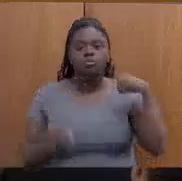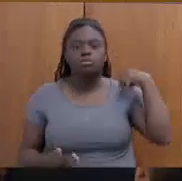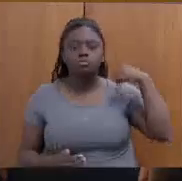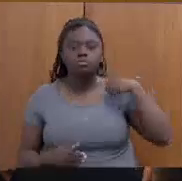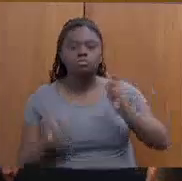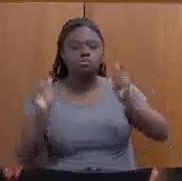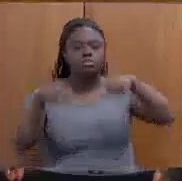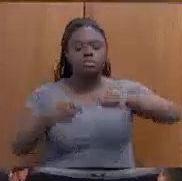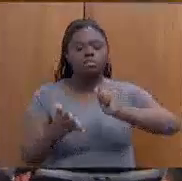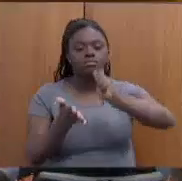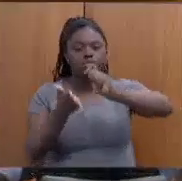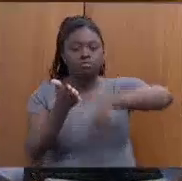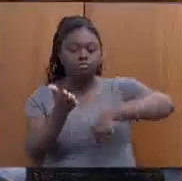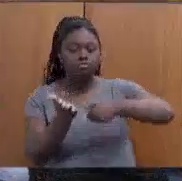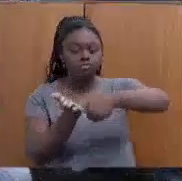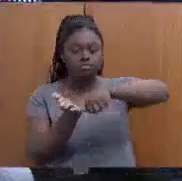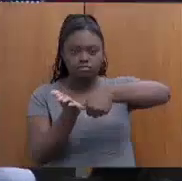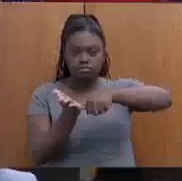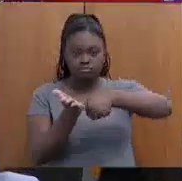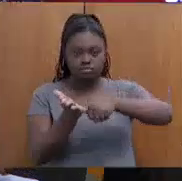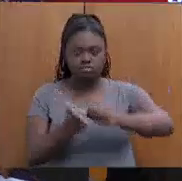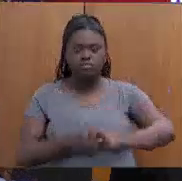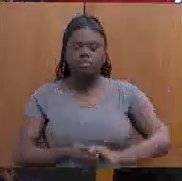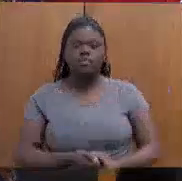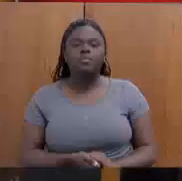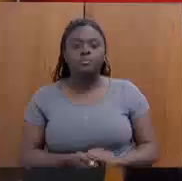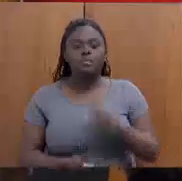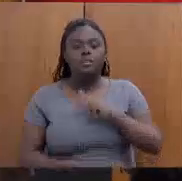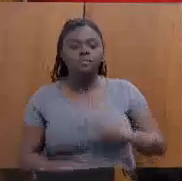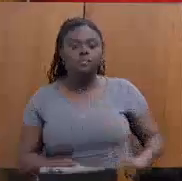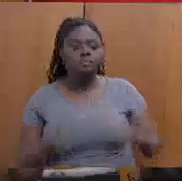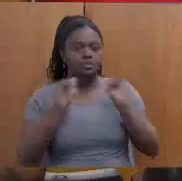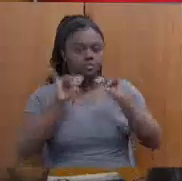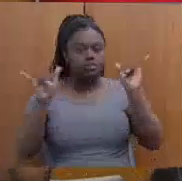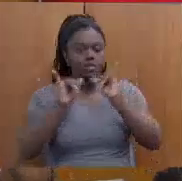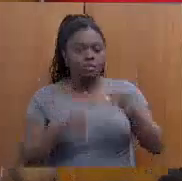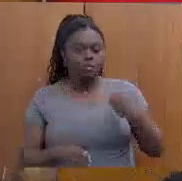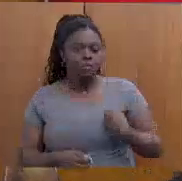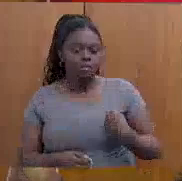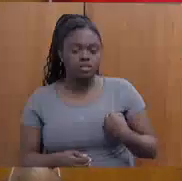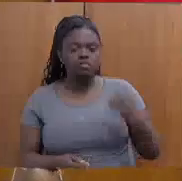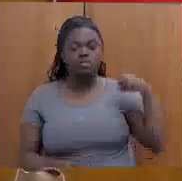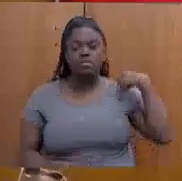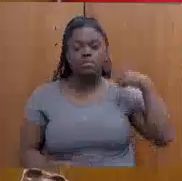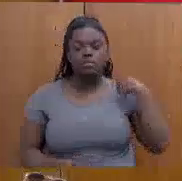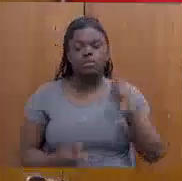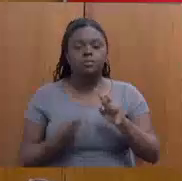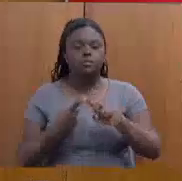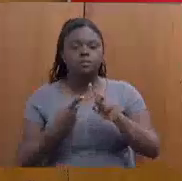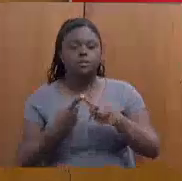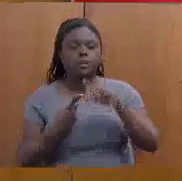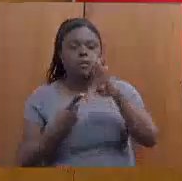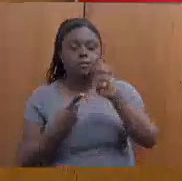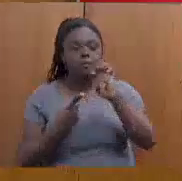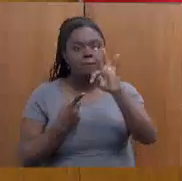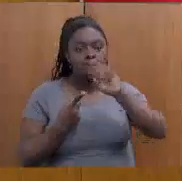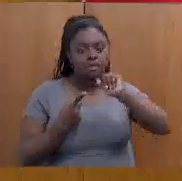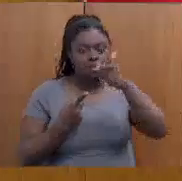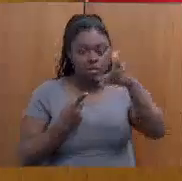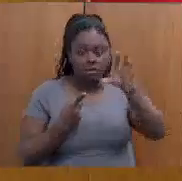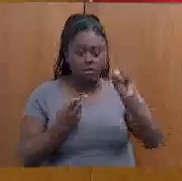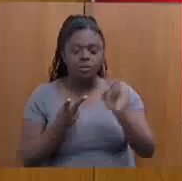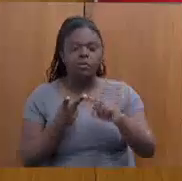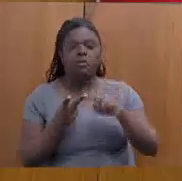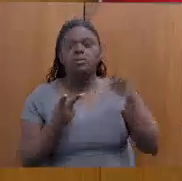biométrico no terminal. A presidência informa que estão presentes o deputado Betão e o